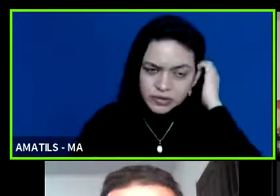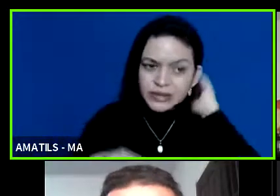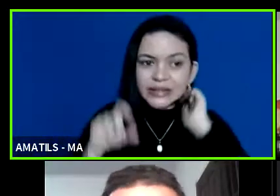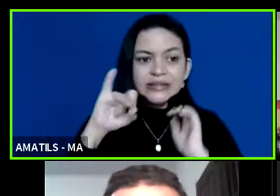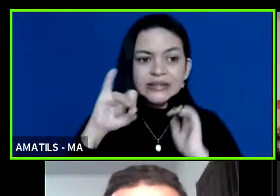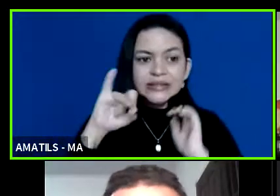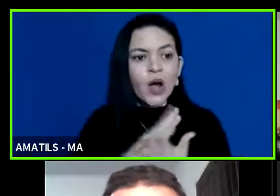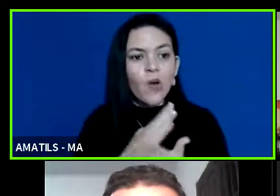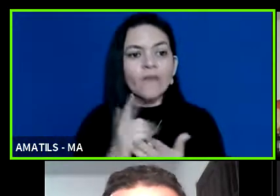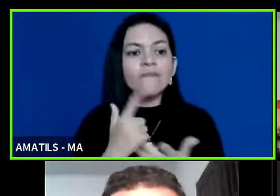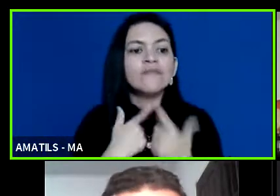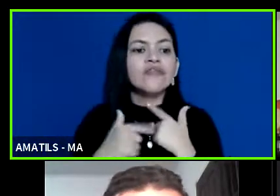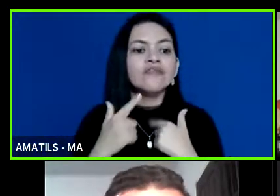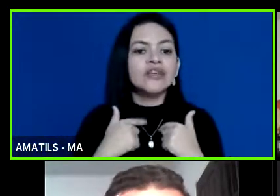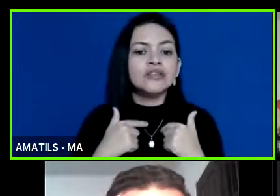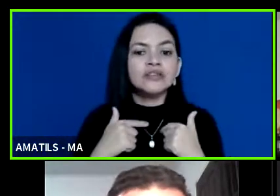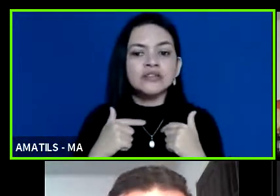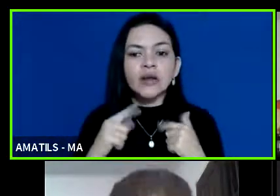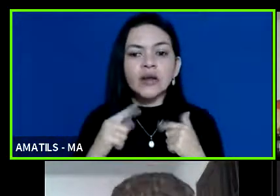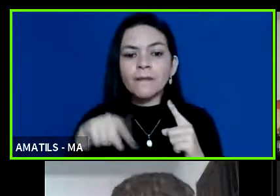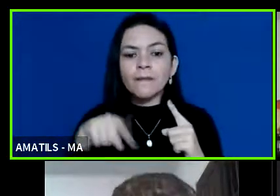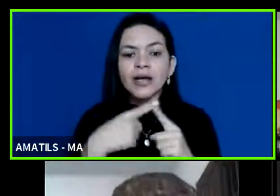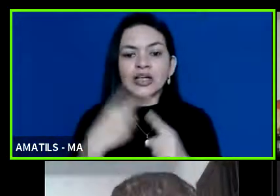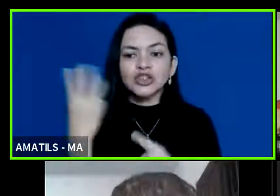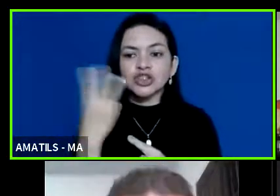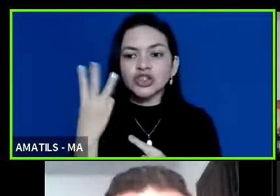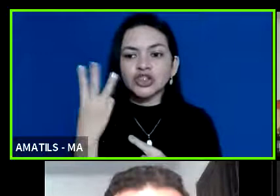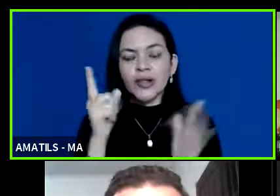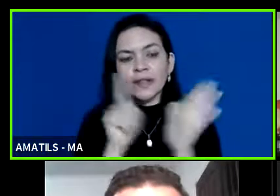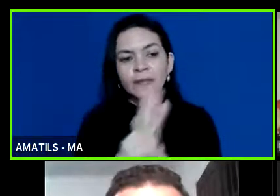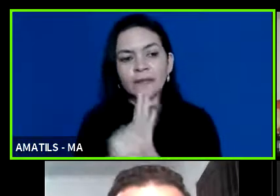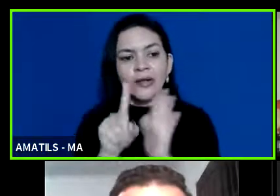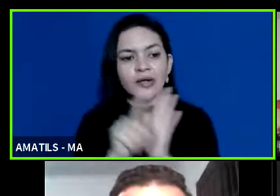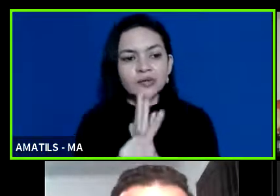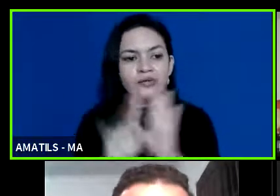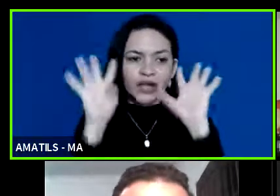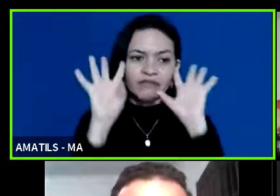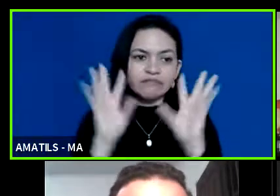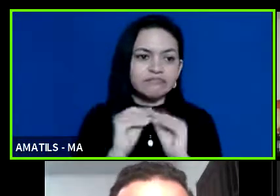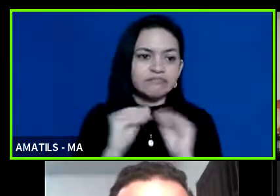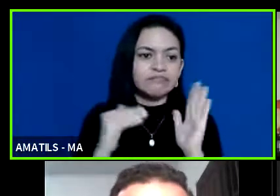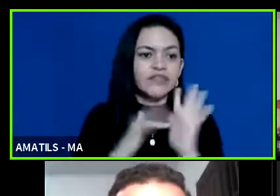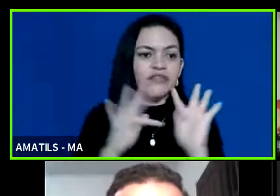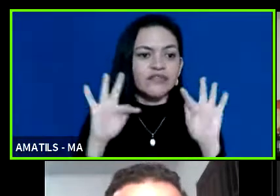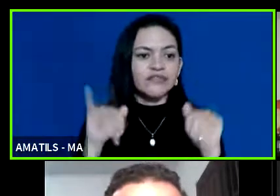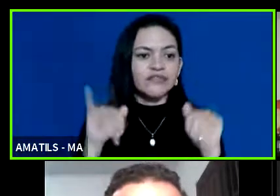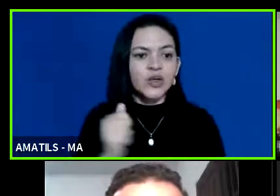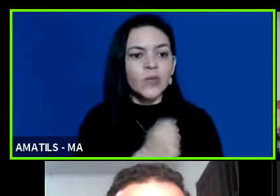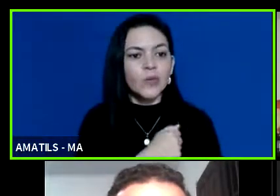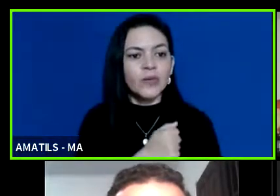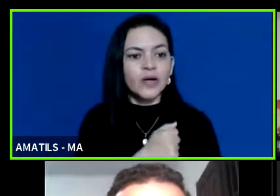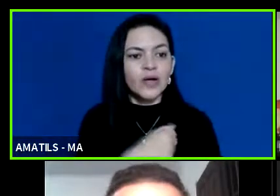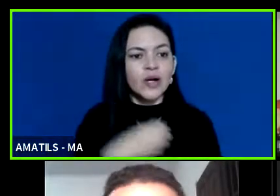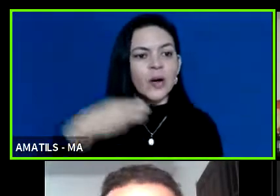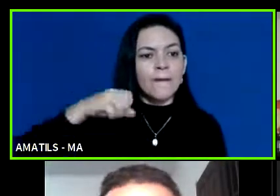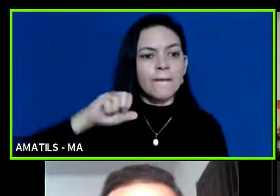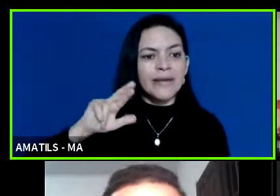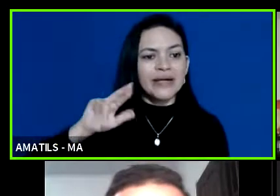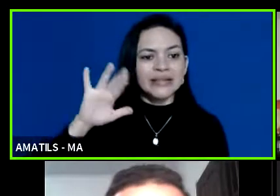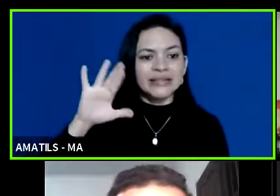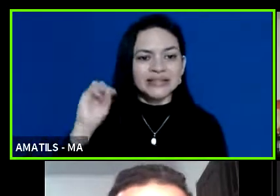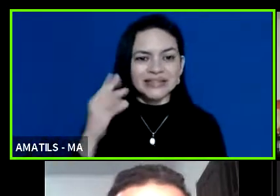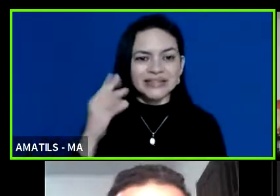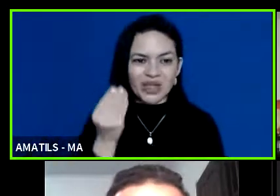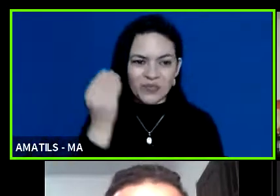mais desejar a gente vai abrir para mais três perguntas e aí encerrar com um companheiro Marcelo que trabalhou o dia todo deve estar muito